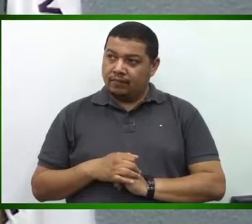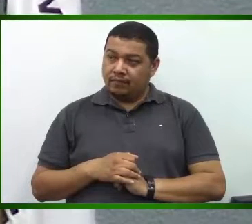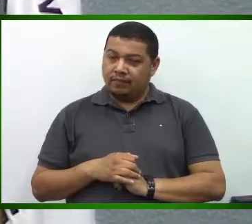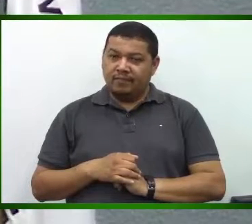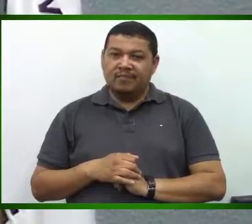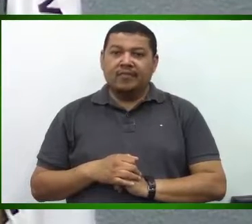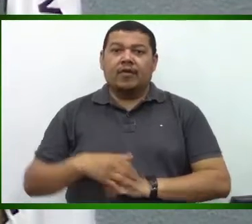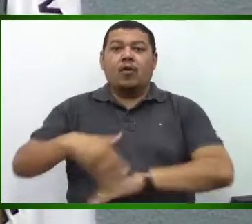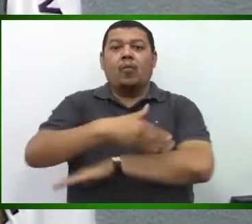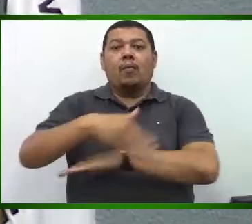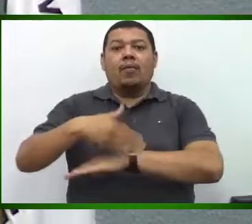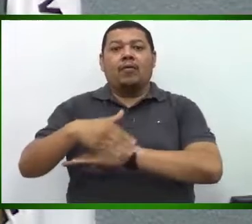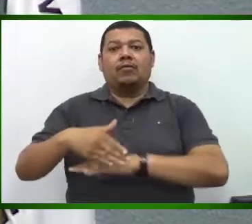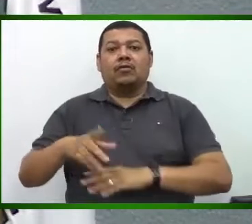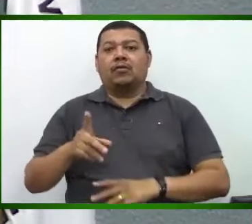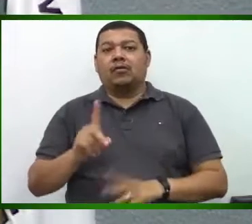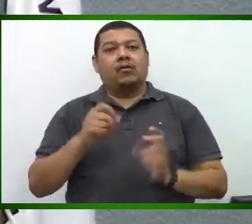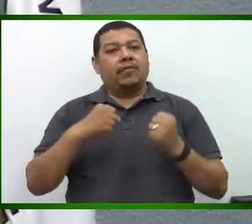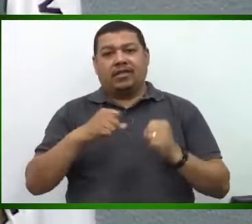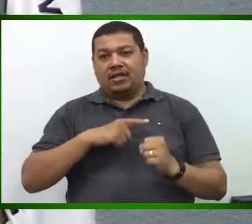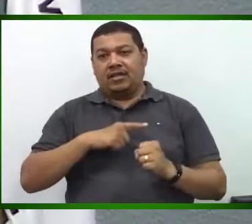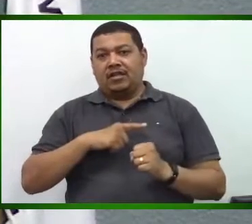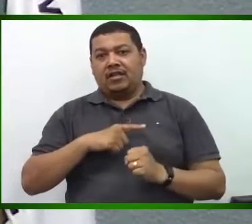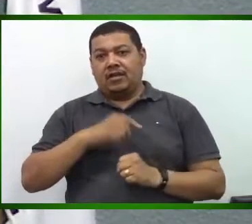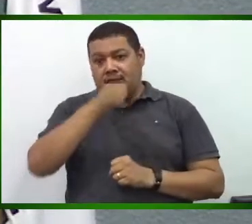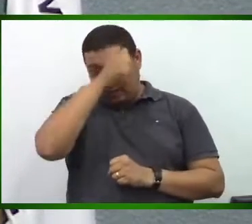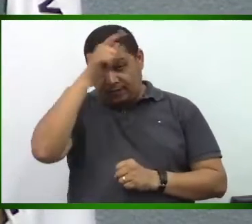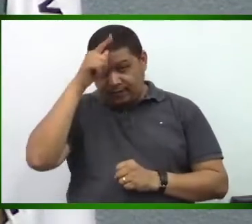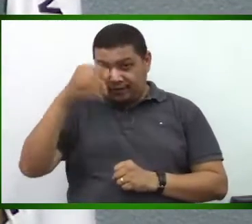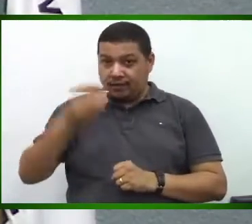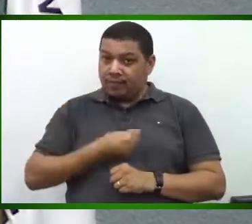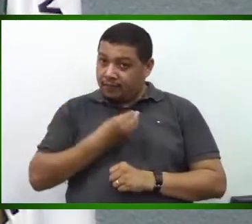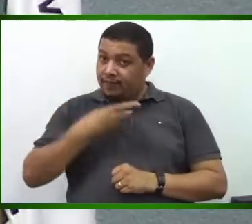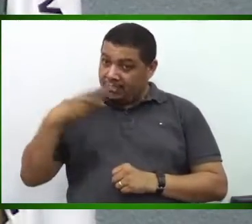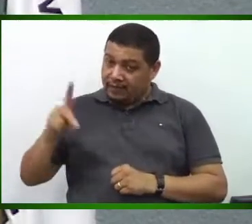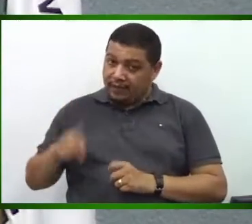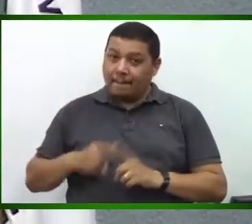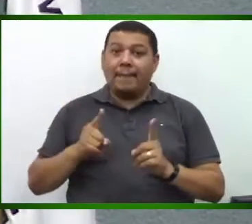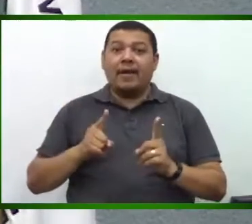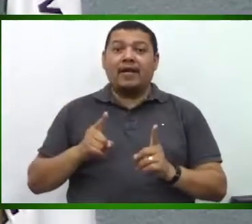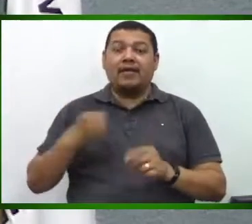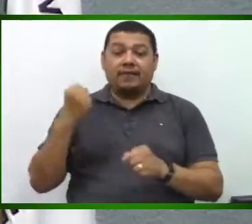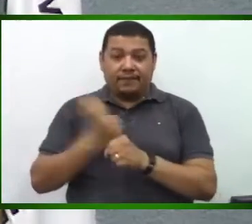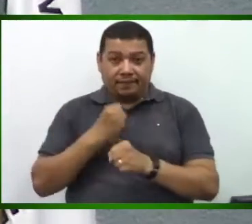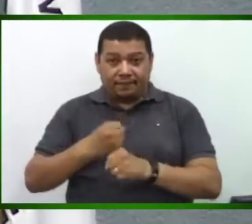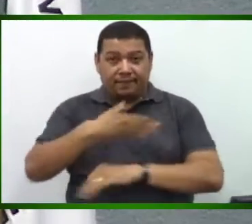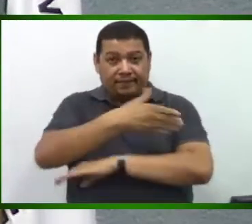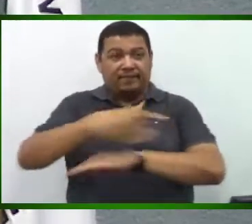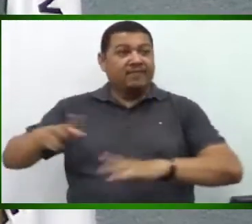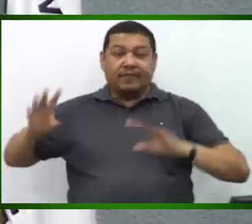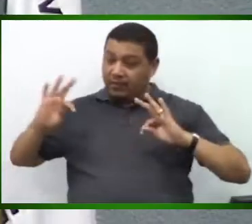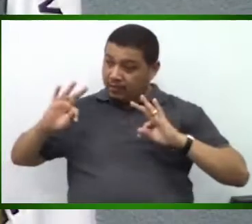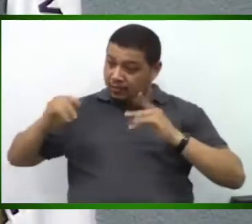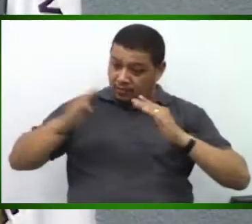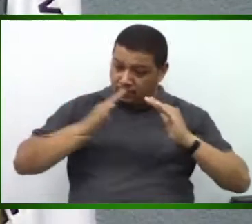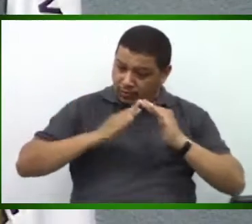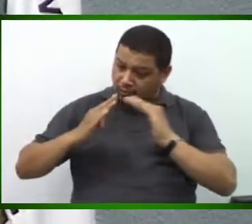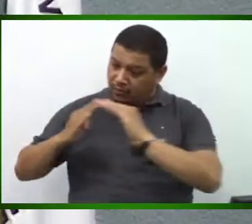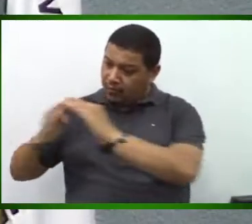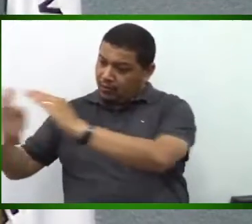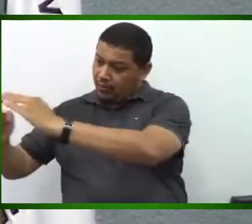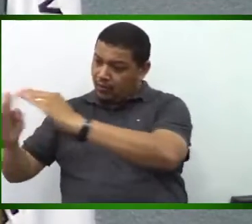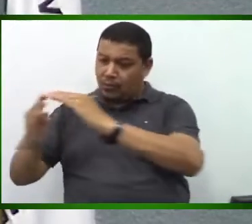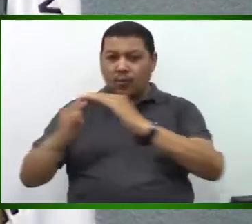mora naquela avenida, mas ela foi feita para contemplar todos os moradores.